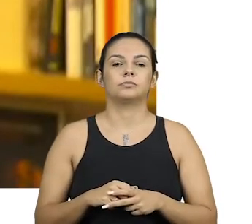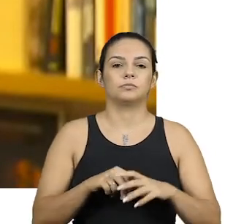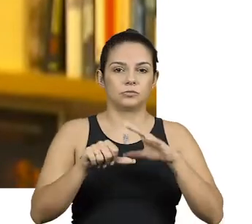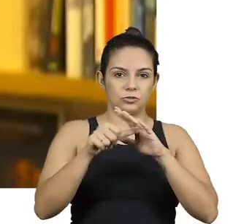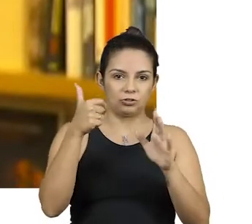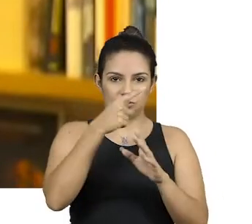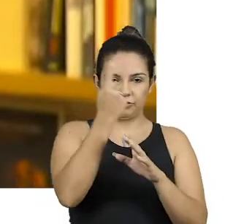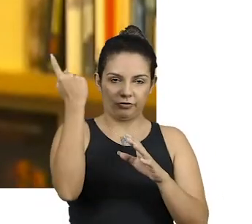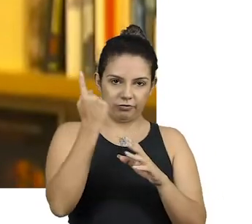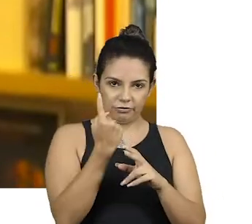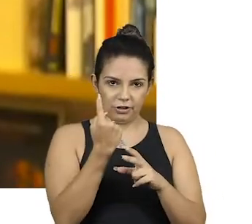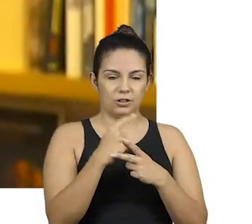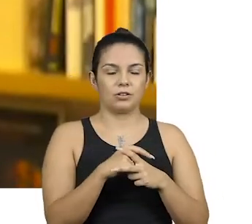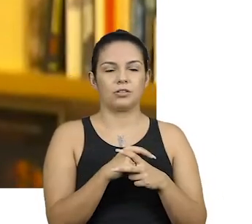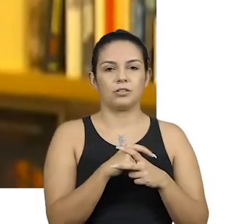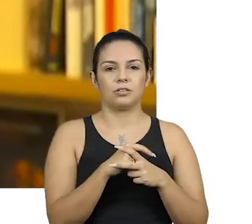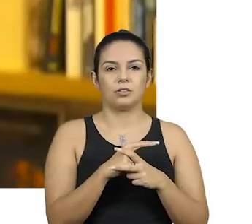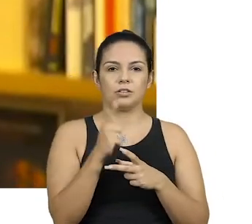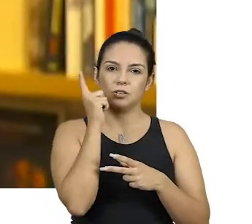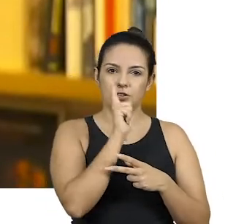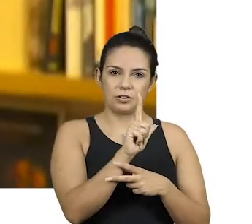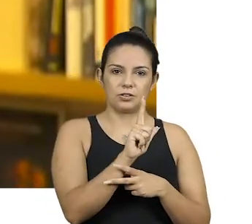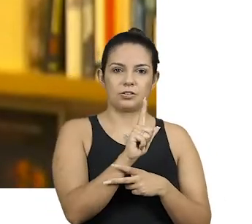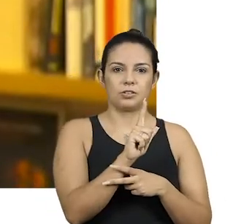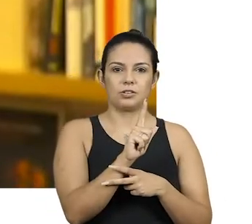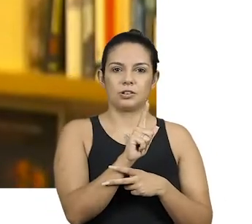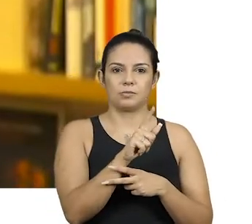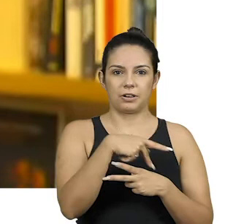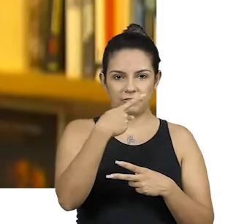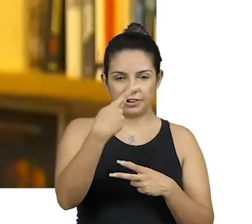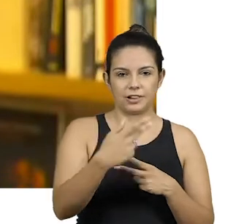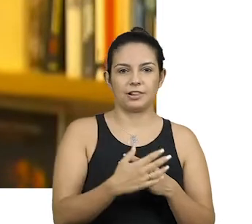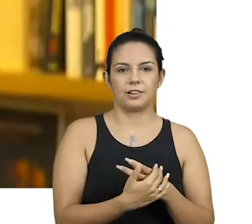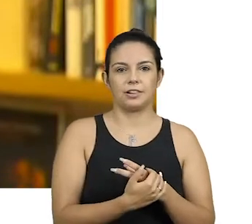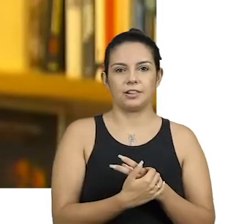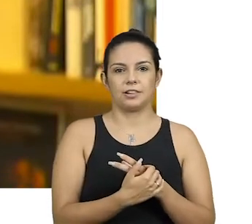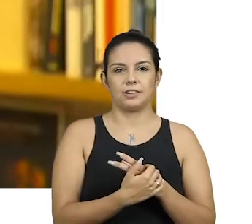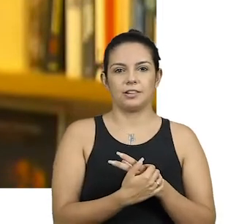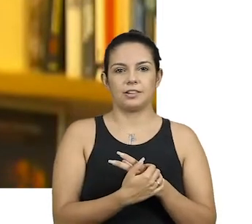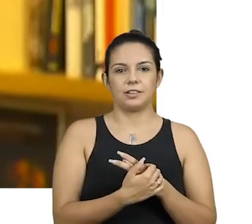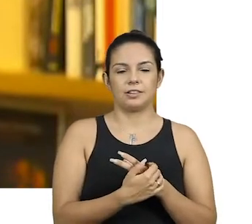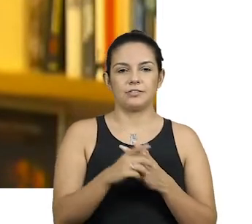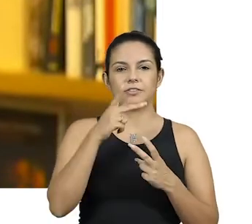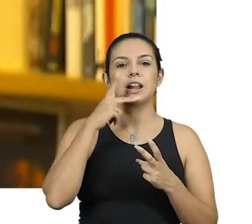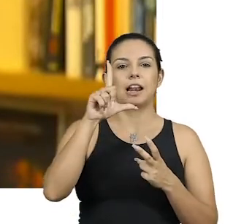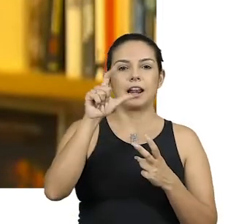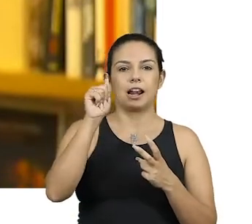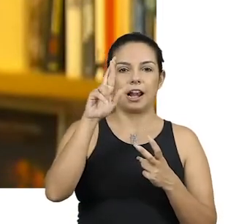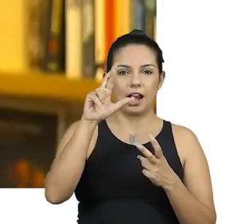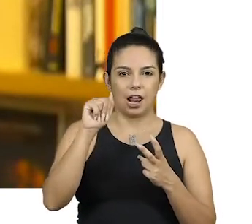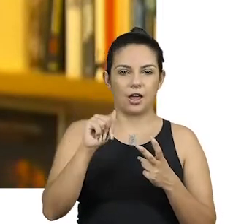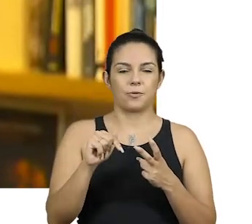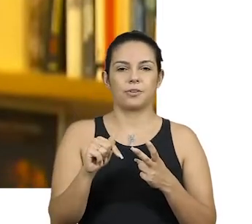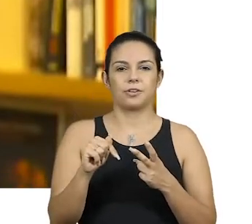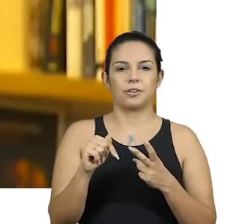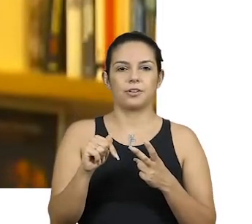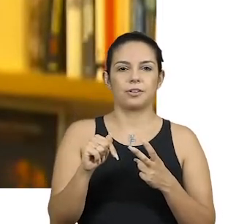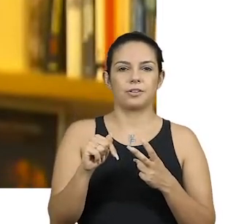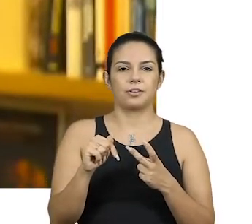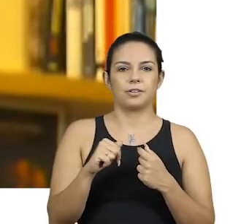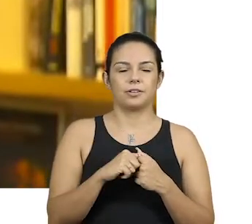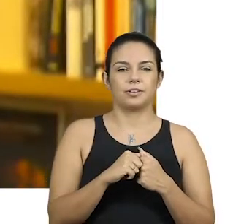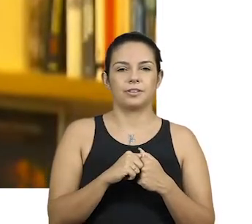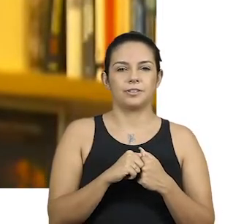primeira vez que ela veio, conseguiu sair para falar. Falei da Laura, do Arminio. Enfim,